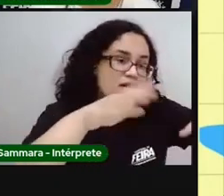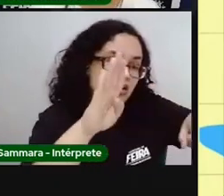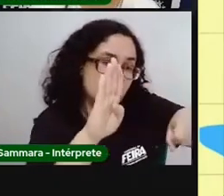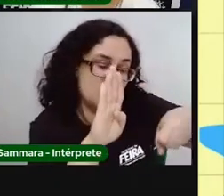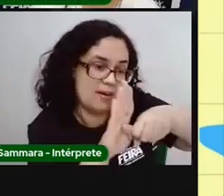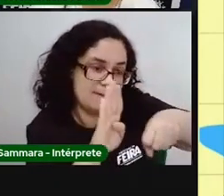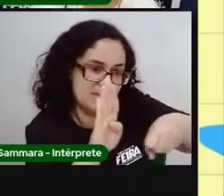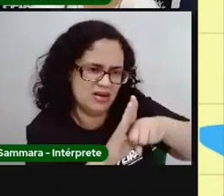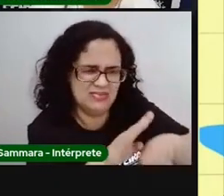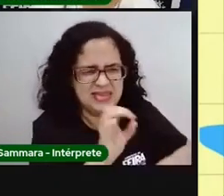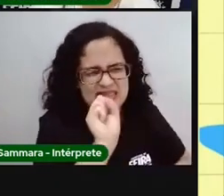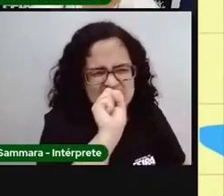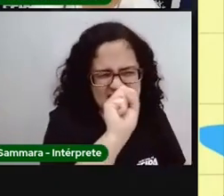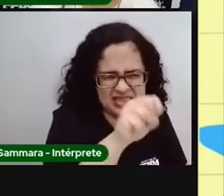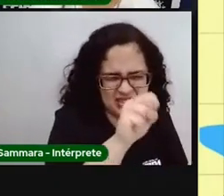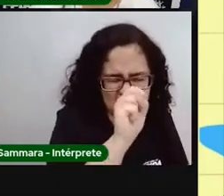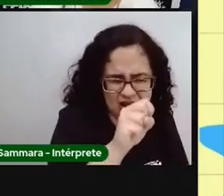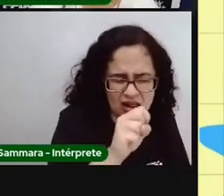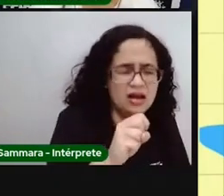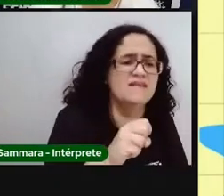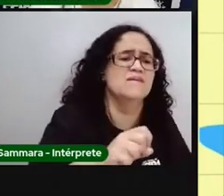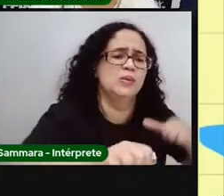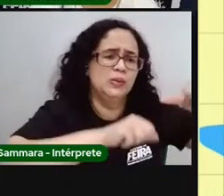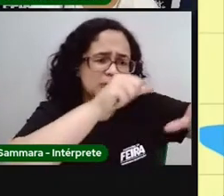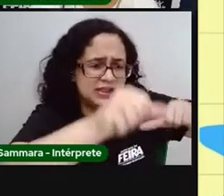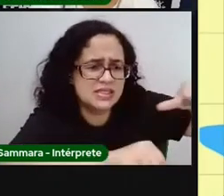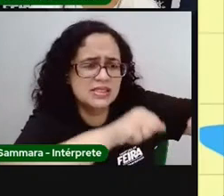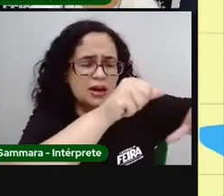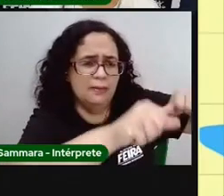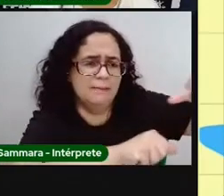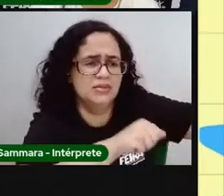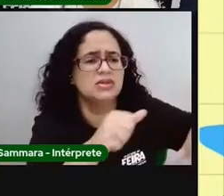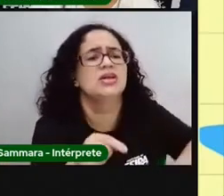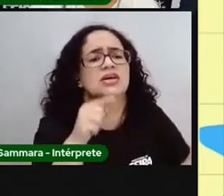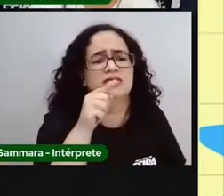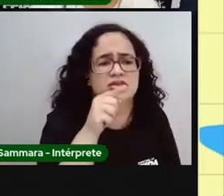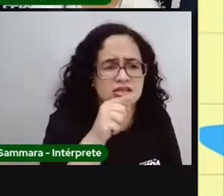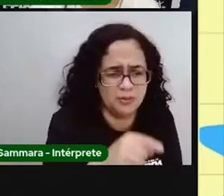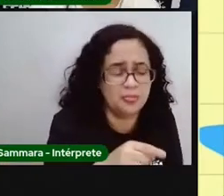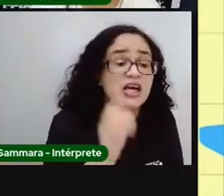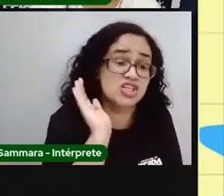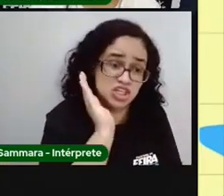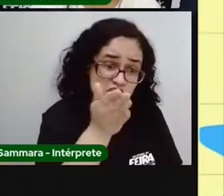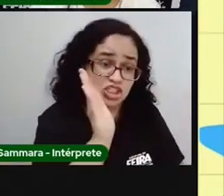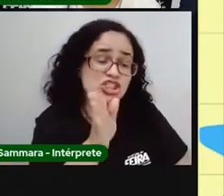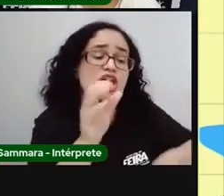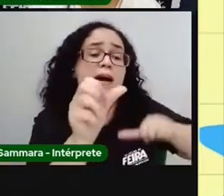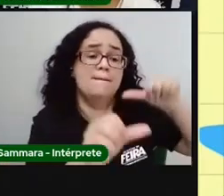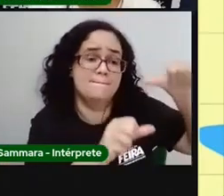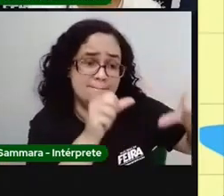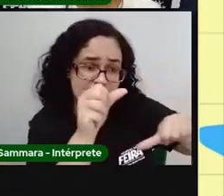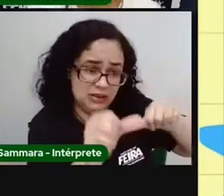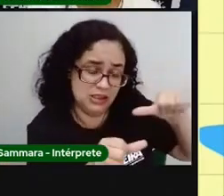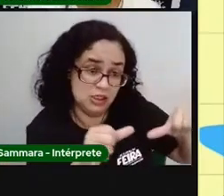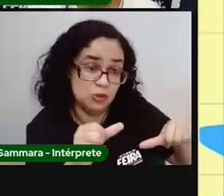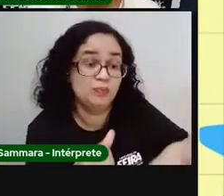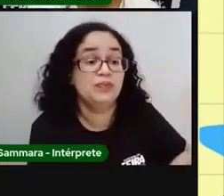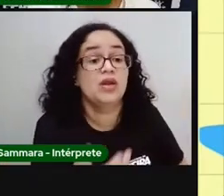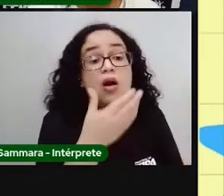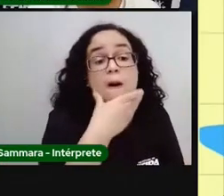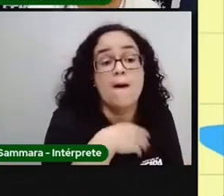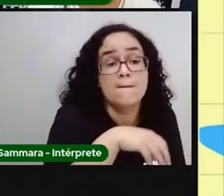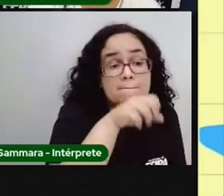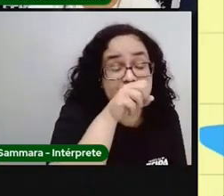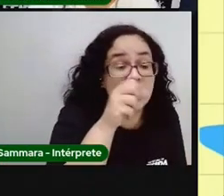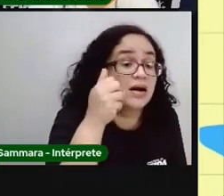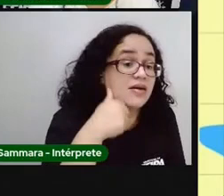Sim. Nossa, quanta mudança, né? E vocês? Já se mudaram? Os pais de vocês sempre viveram no mesmo lugar?